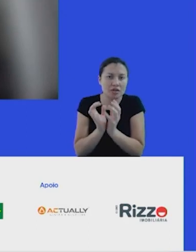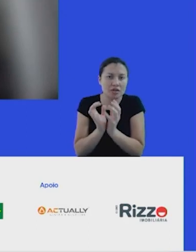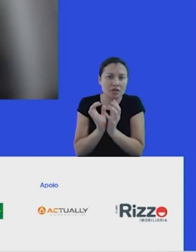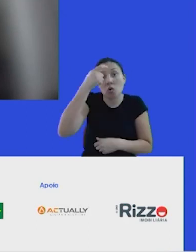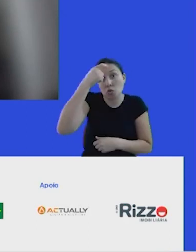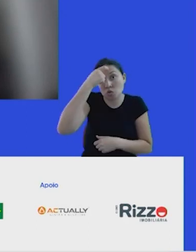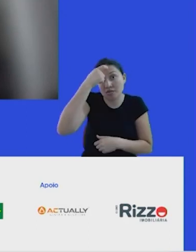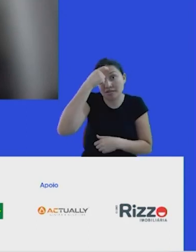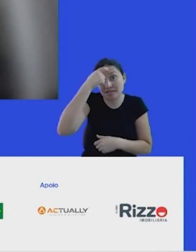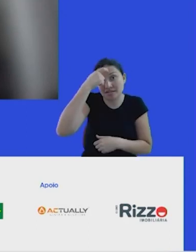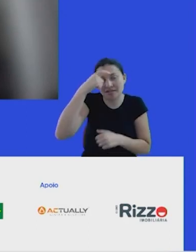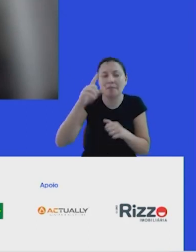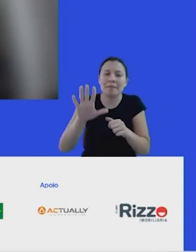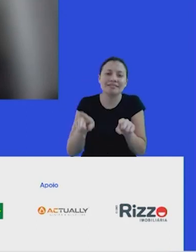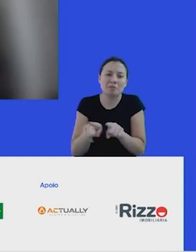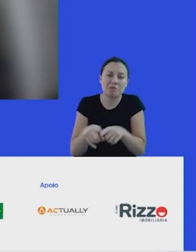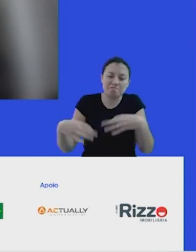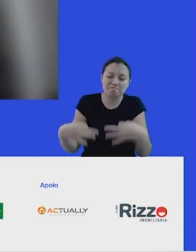mas também cada vez mais coerentes.